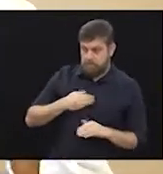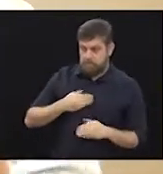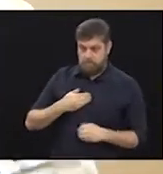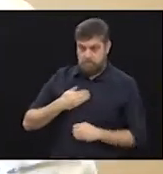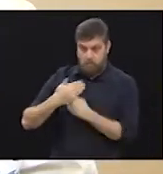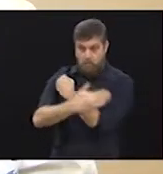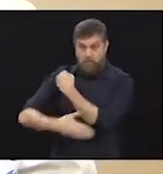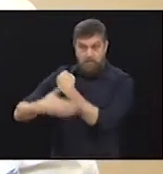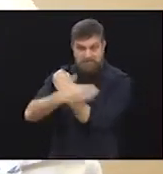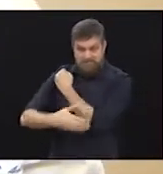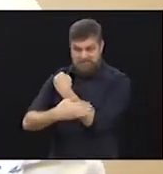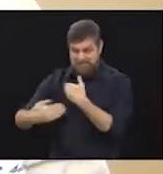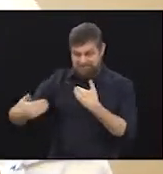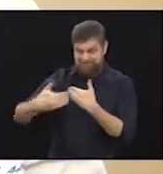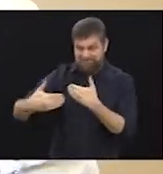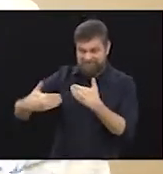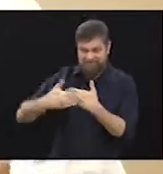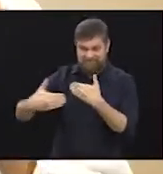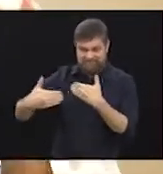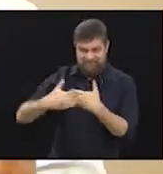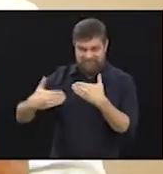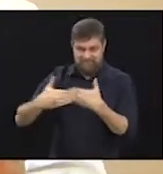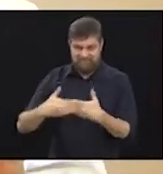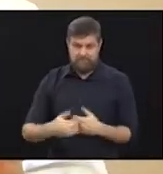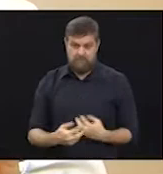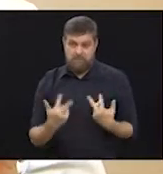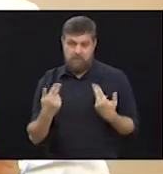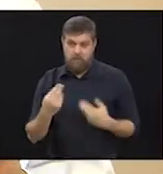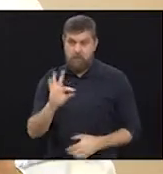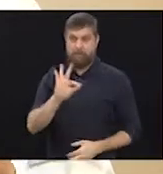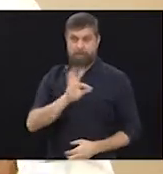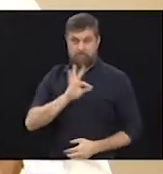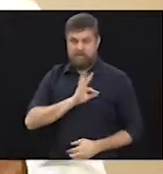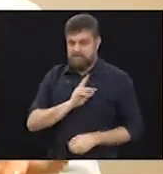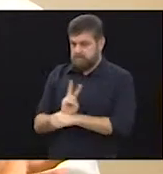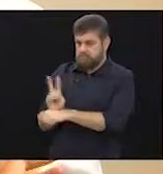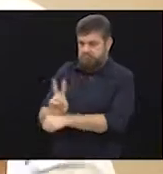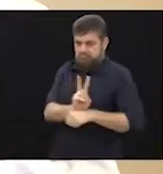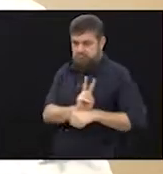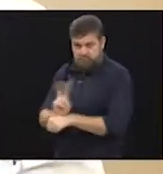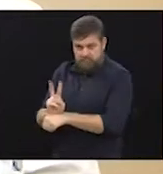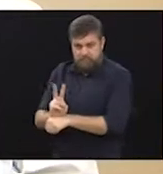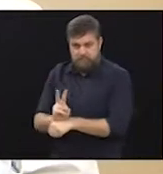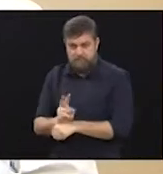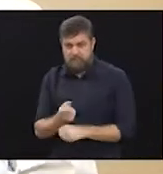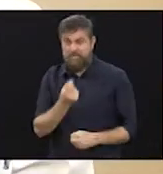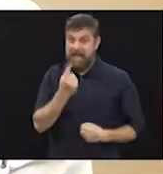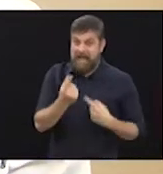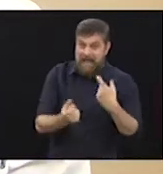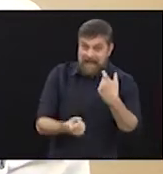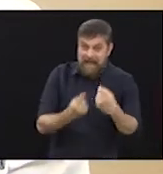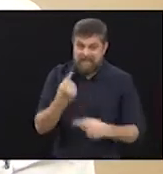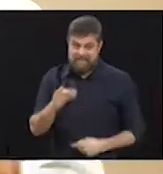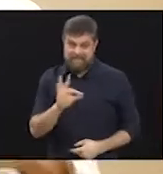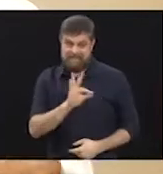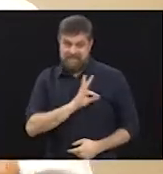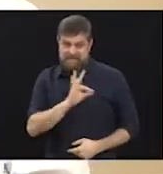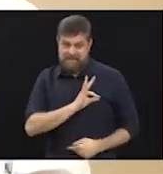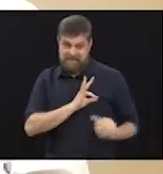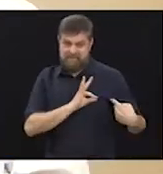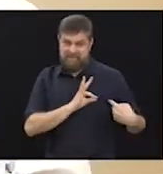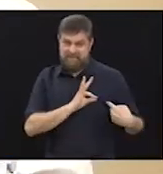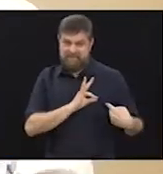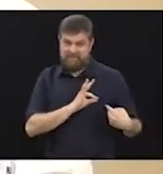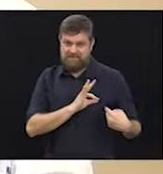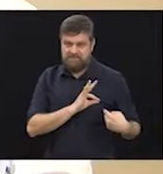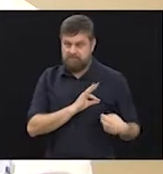invasor externo. É como se fosse uma polícia, né? Aquela polícia, de vez em quando, eu falo que na doença autoimune, a polícia, ela